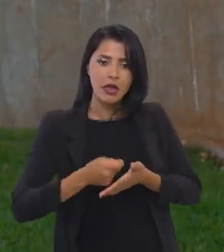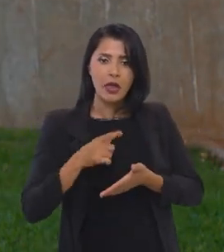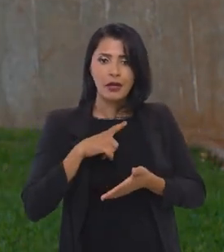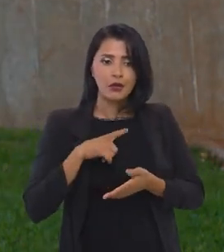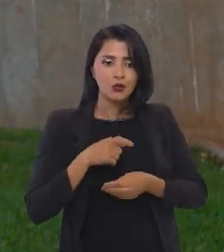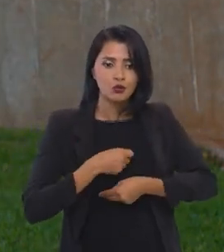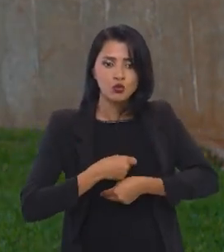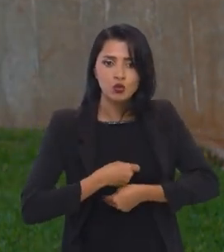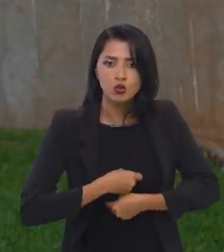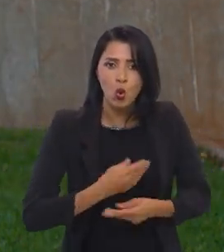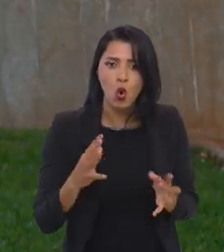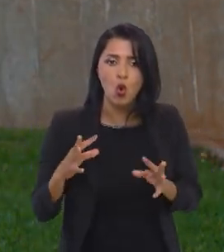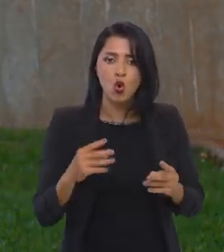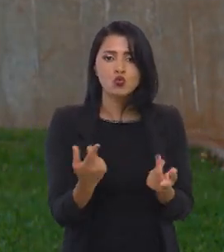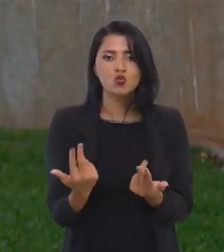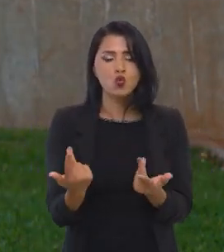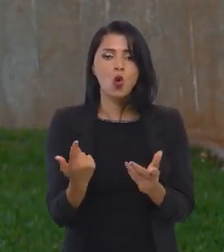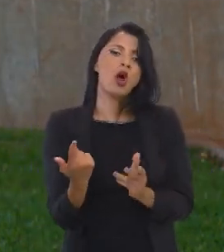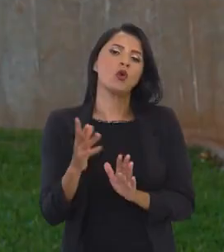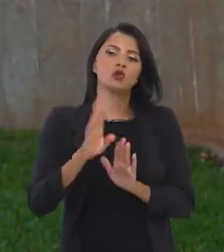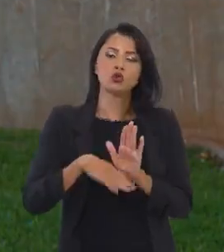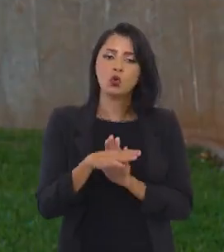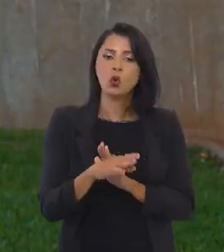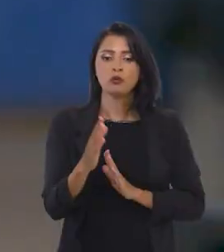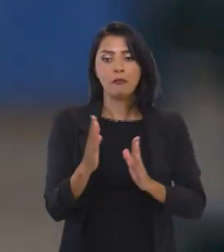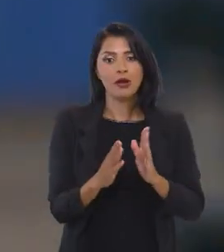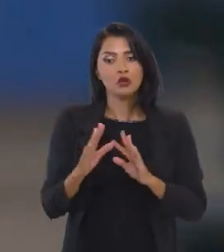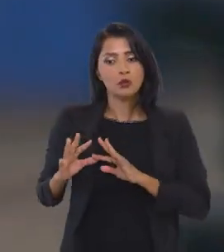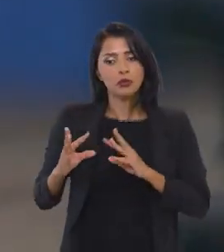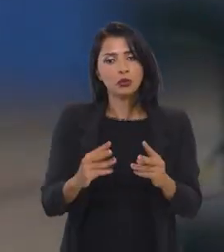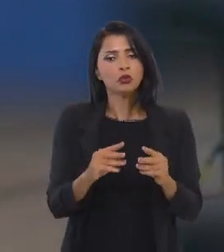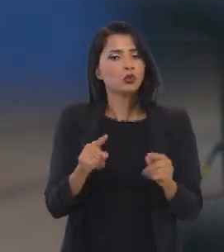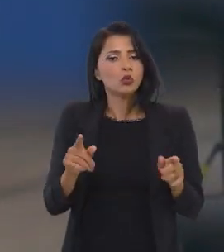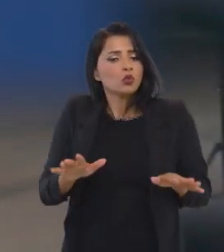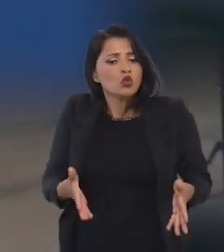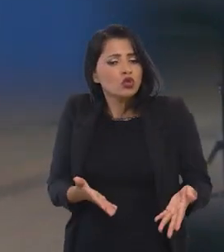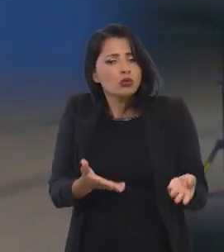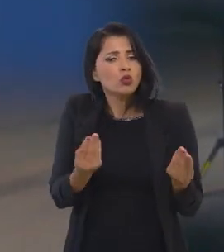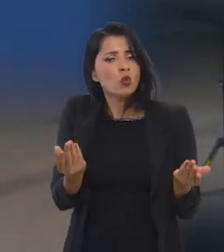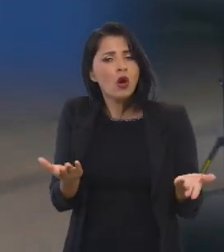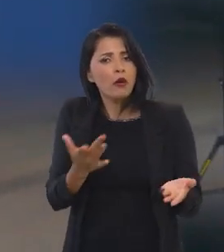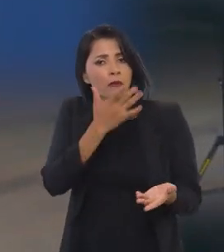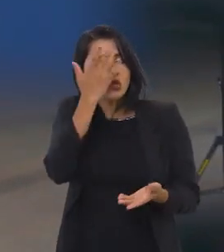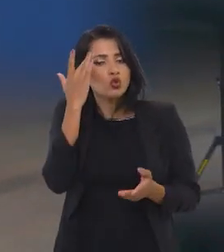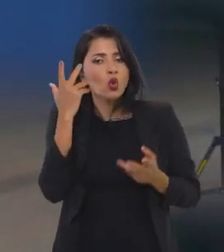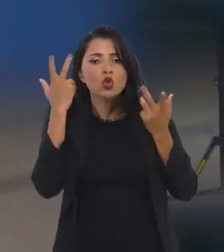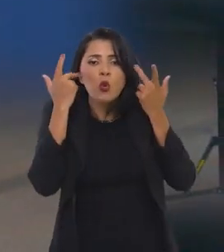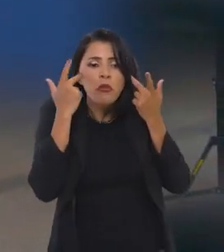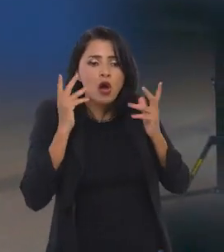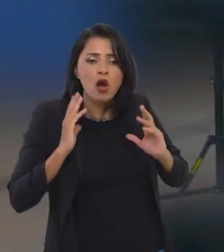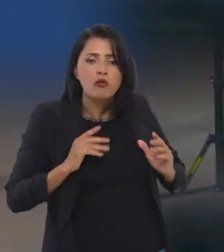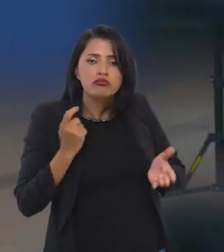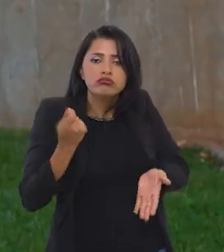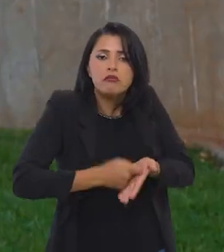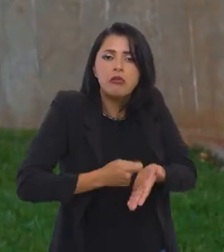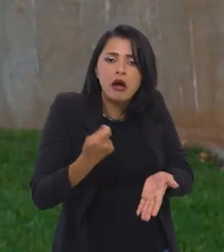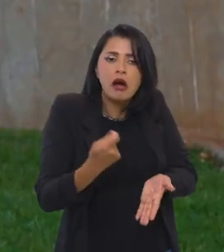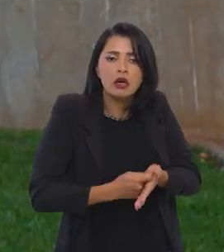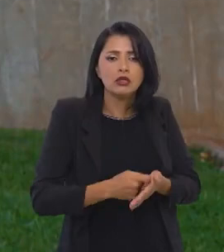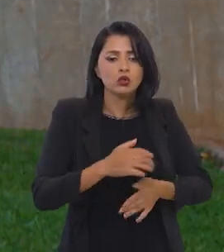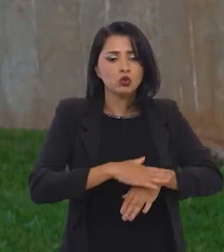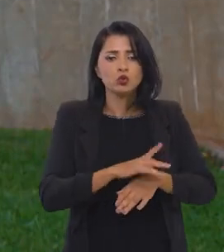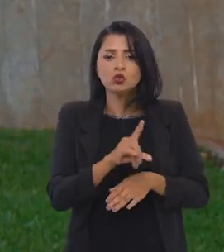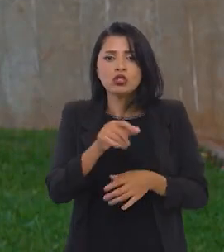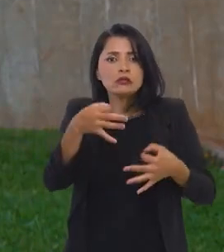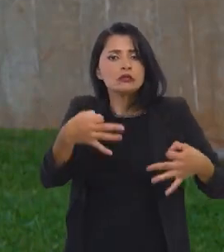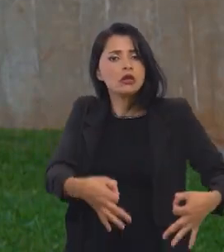Porque se eu dou desconto para todo mundo de forma igual, e se eu dou prazo para todo mundo, qual é o estímulo do cidadão comum de pagar o imposto